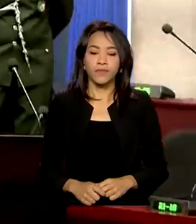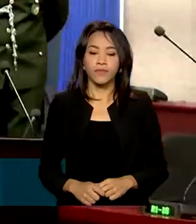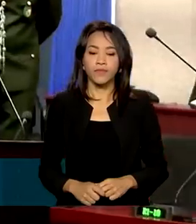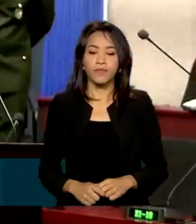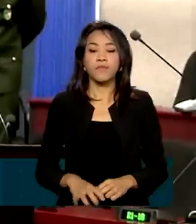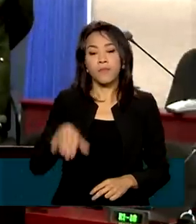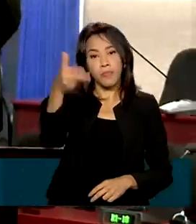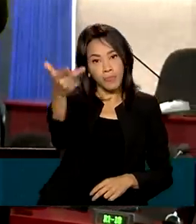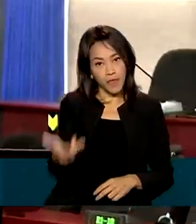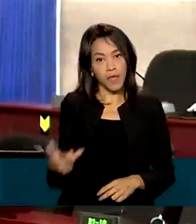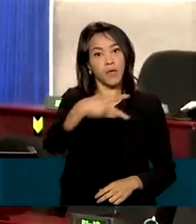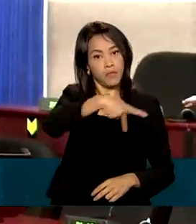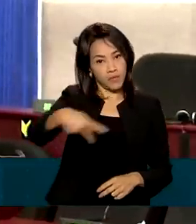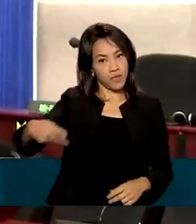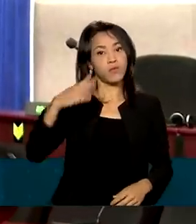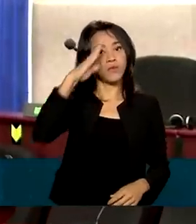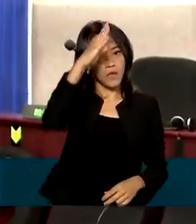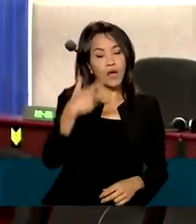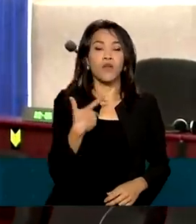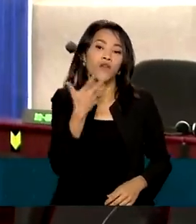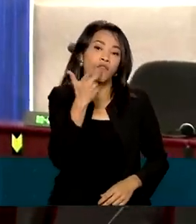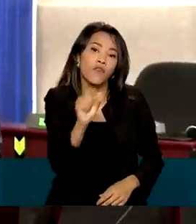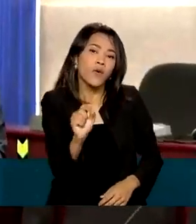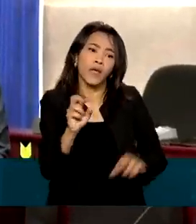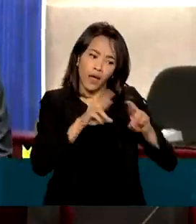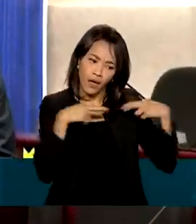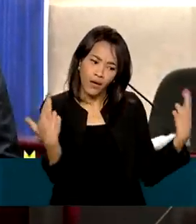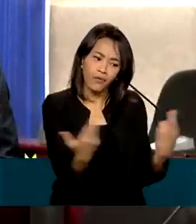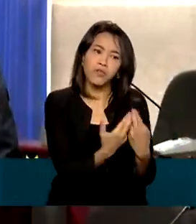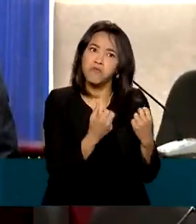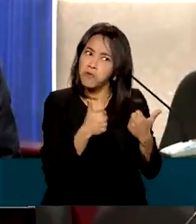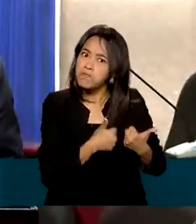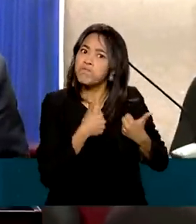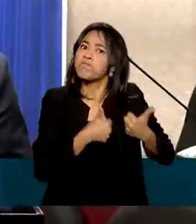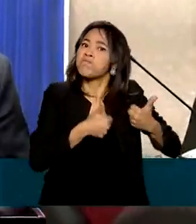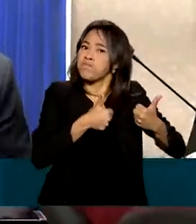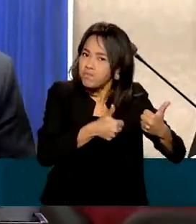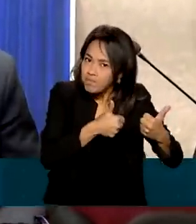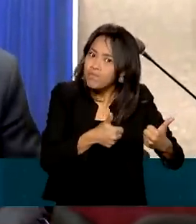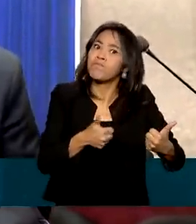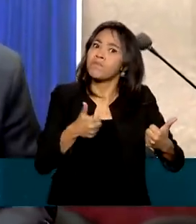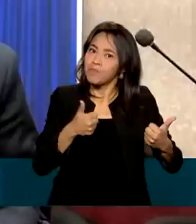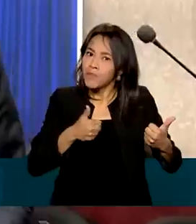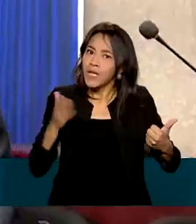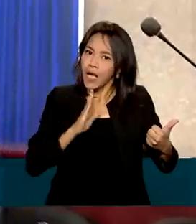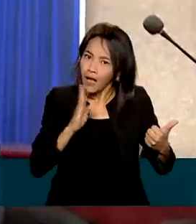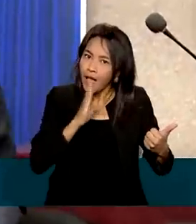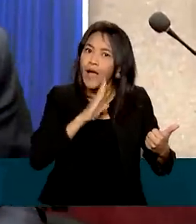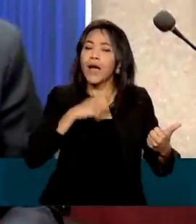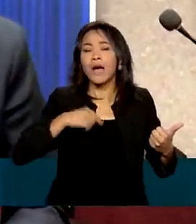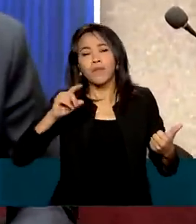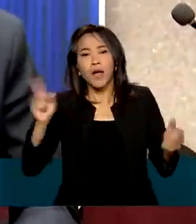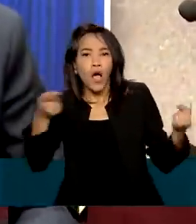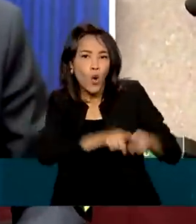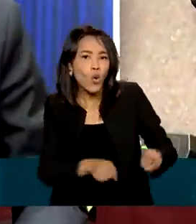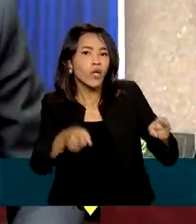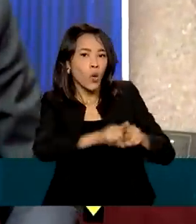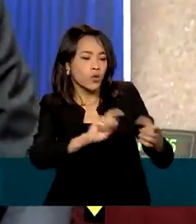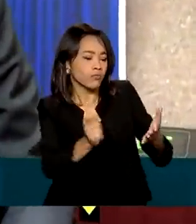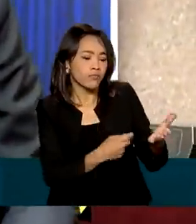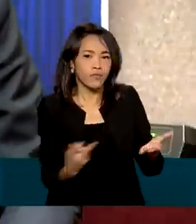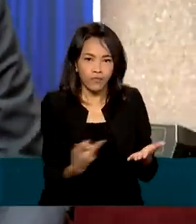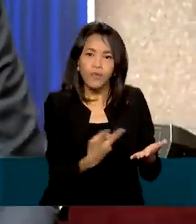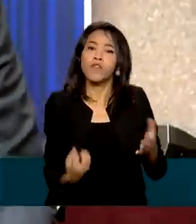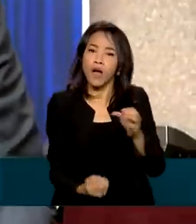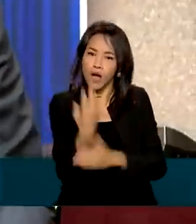O presidente Jair Bolsonaro afirmou que a reunião foi bastante produtiva e que logo novos acordos e soluções devem surgir